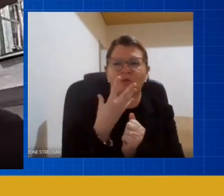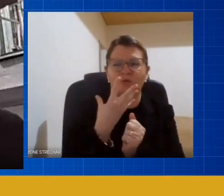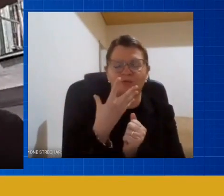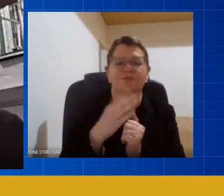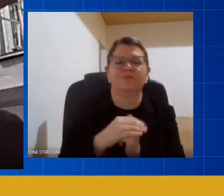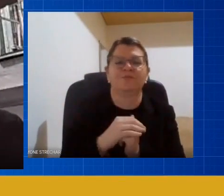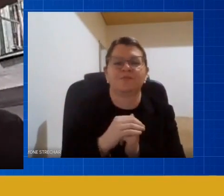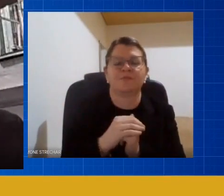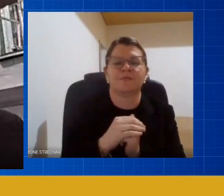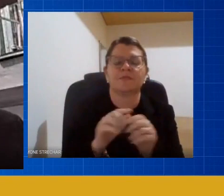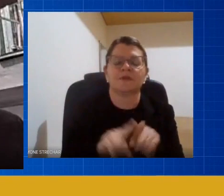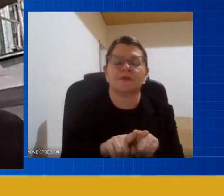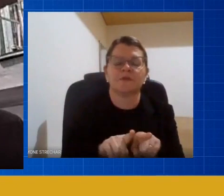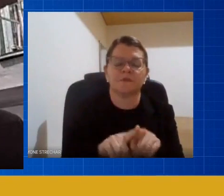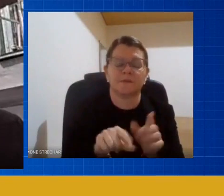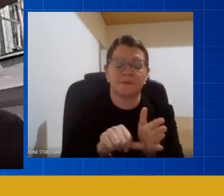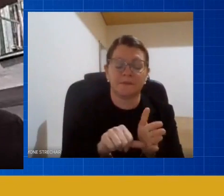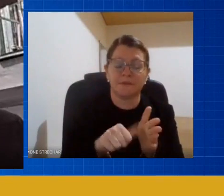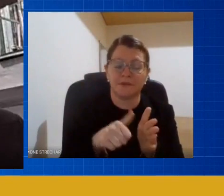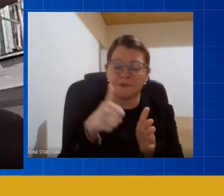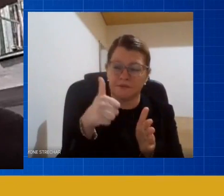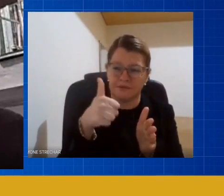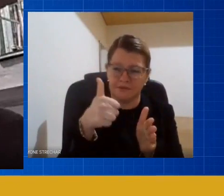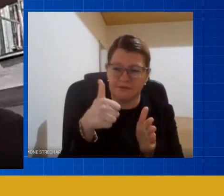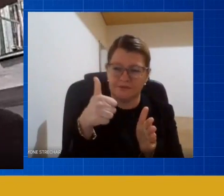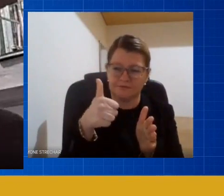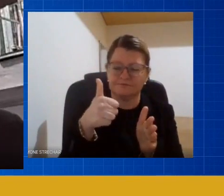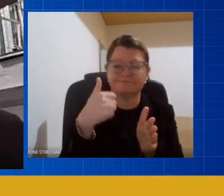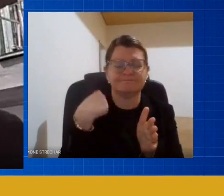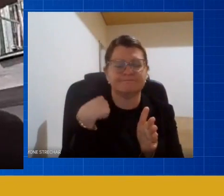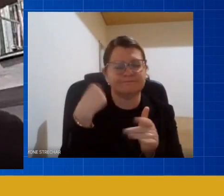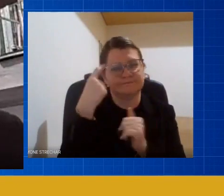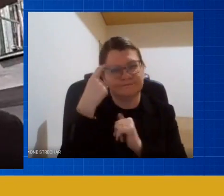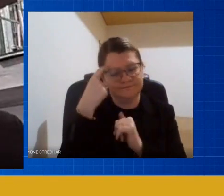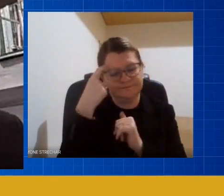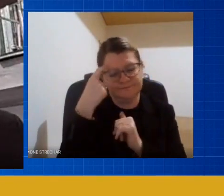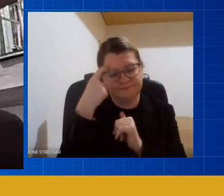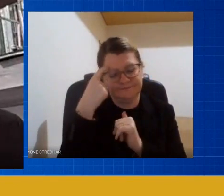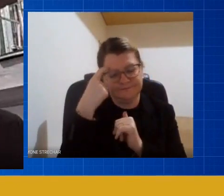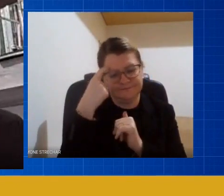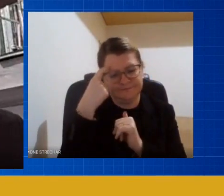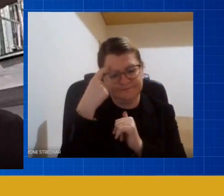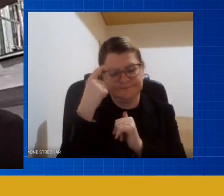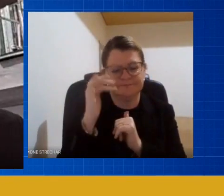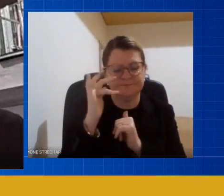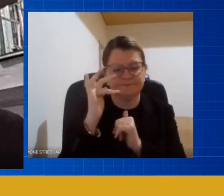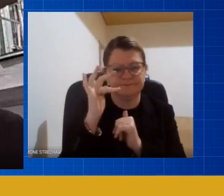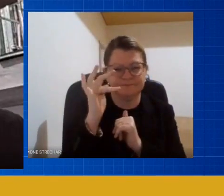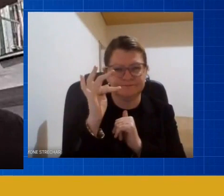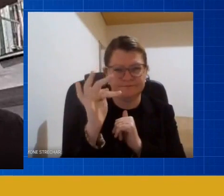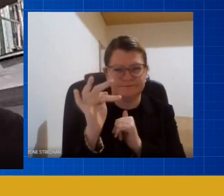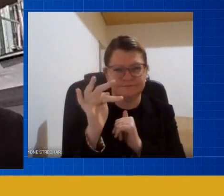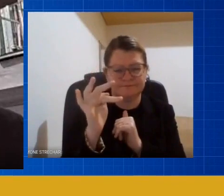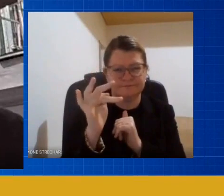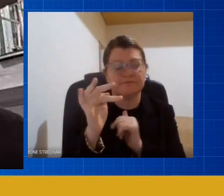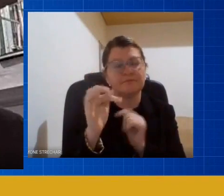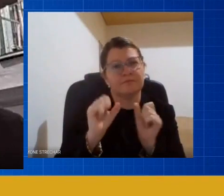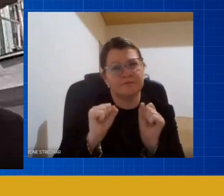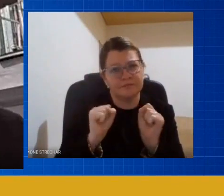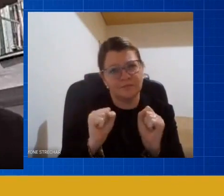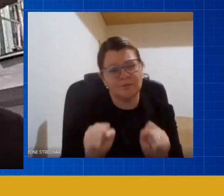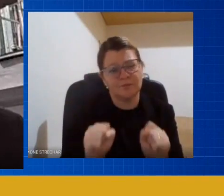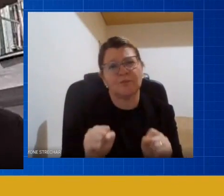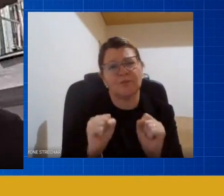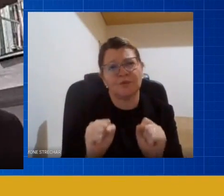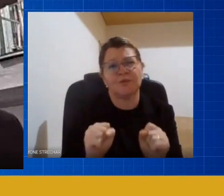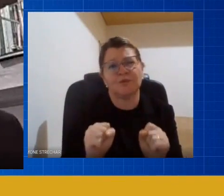que a minha expectativa é de que as coisas tomem um rumo onde aquilo